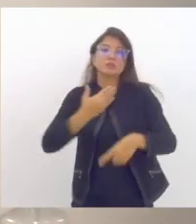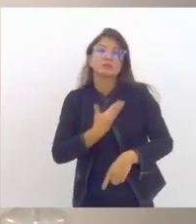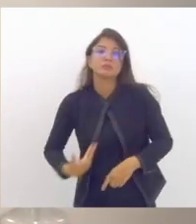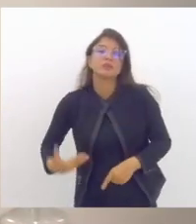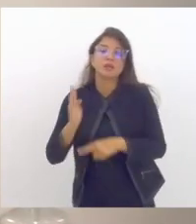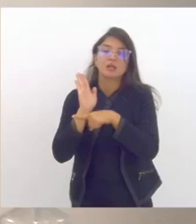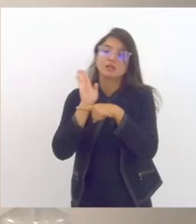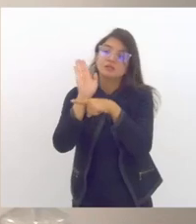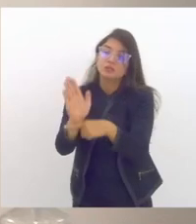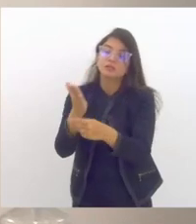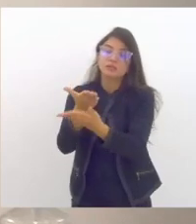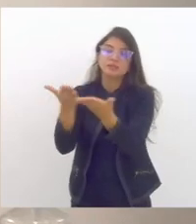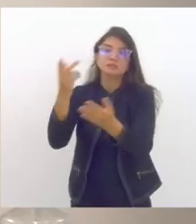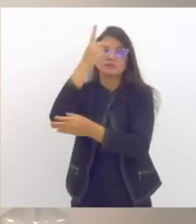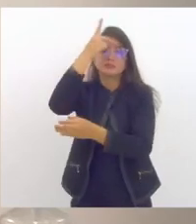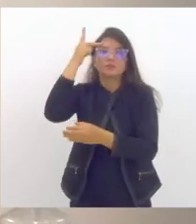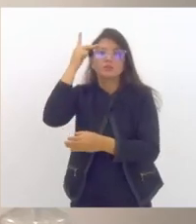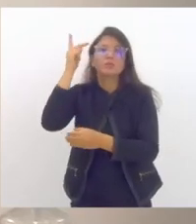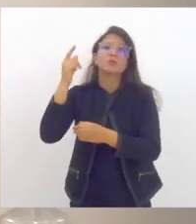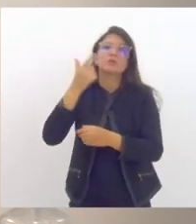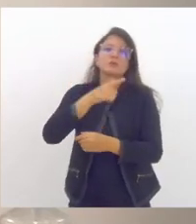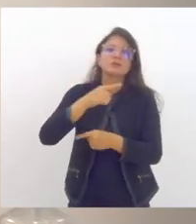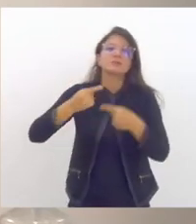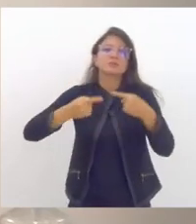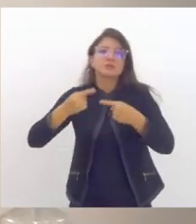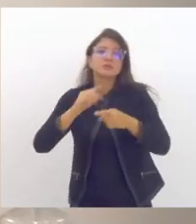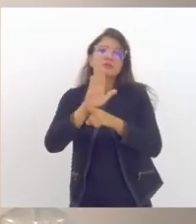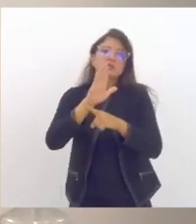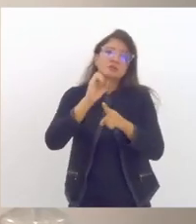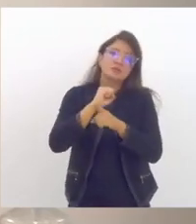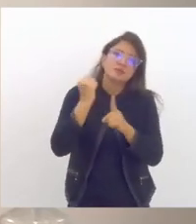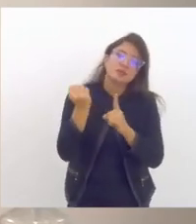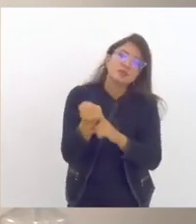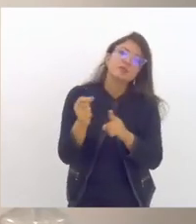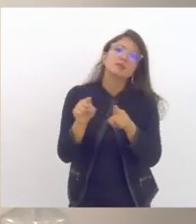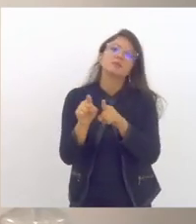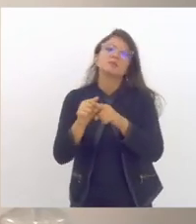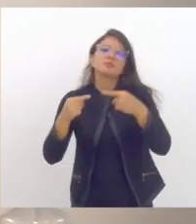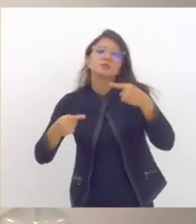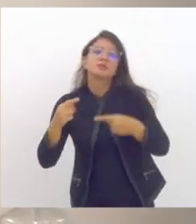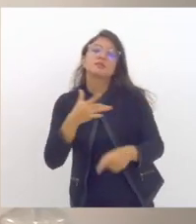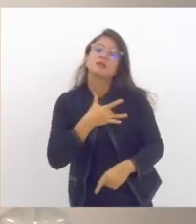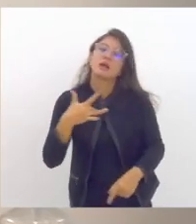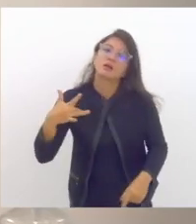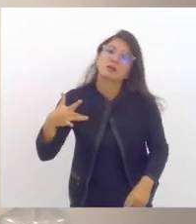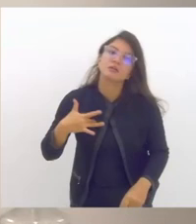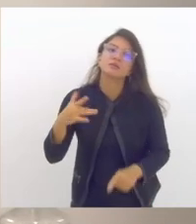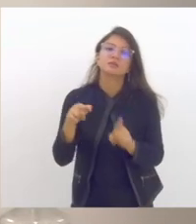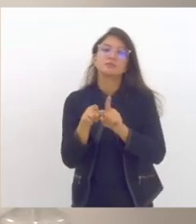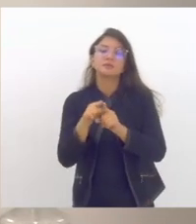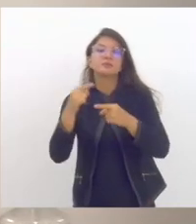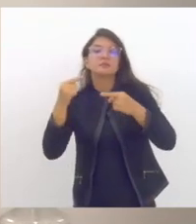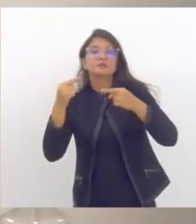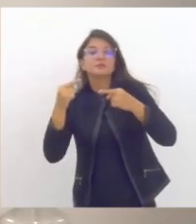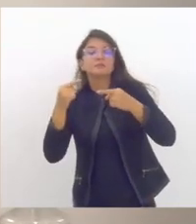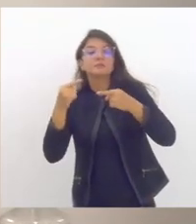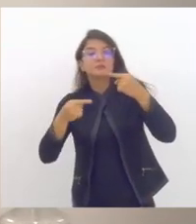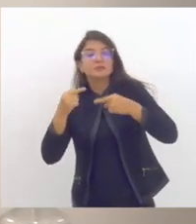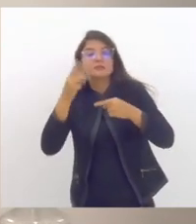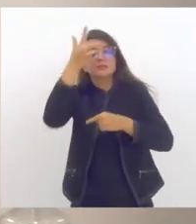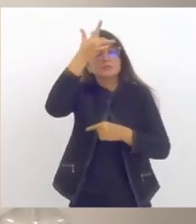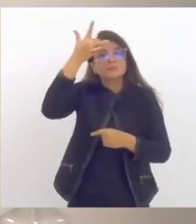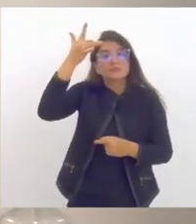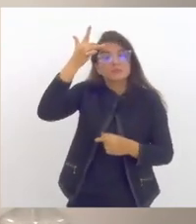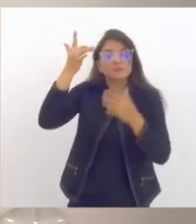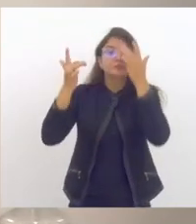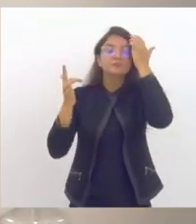garantindo acesso a políticas de assistência social a políticas de saúde a políticas de saúde mental e tem